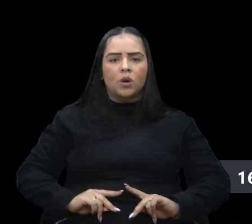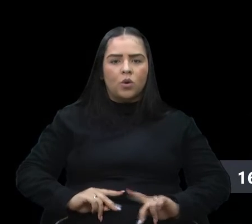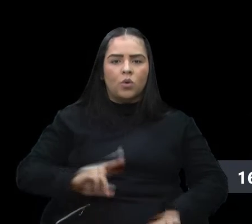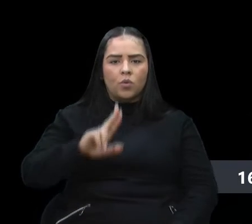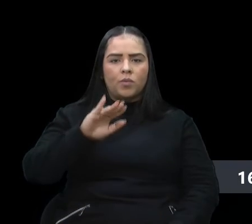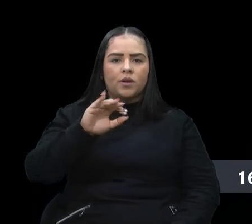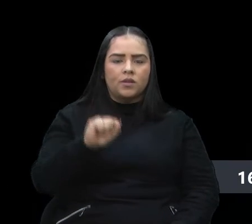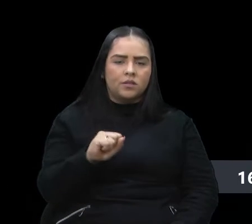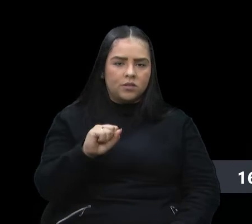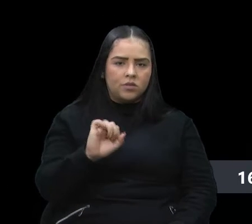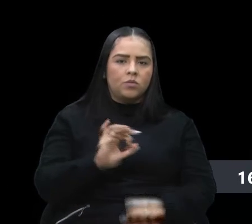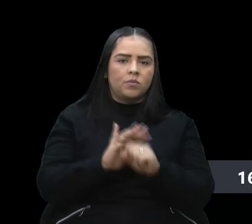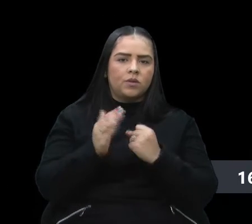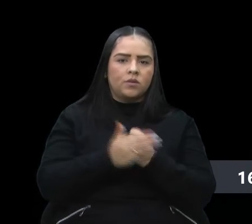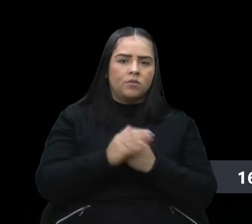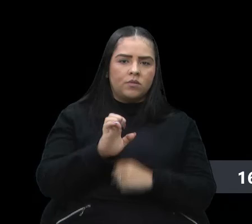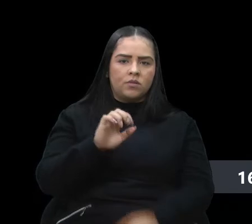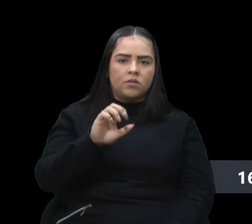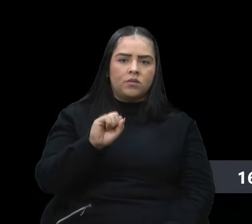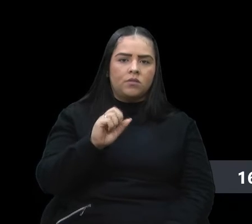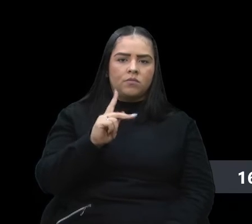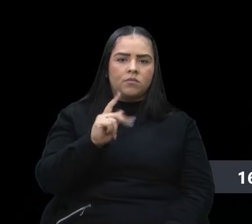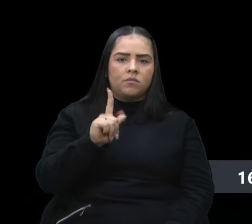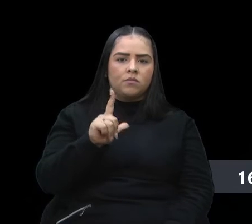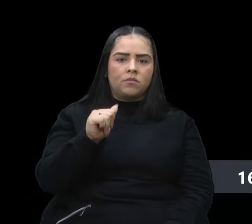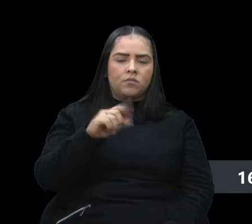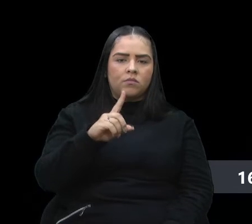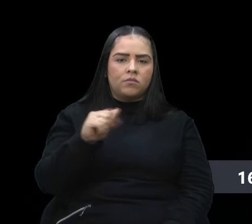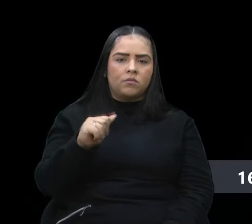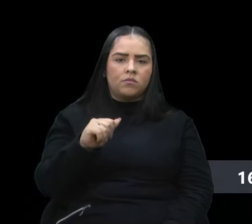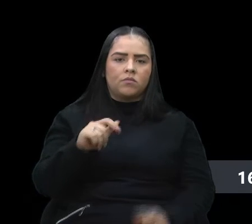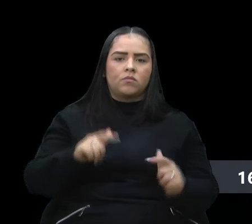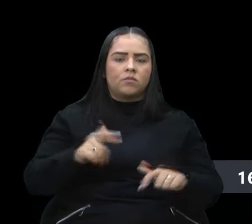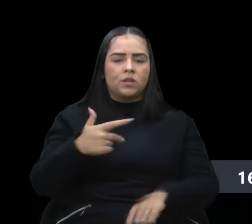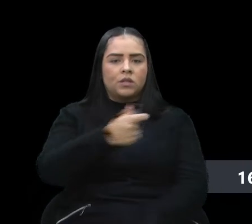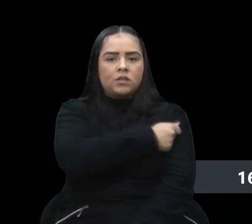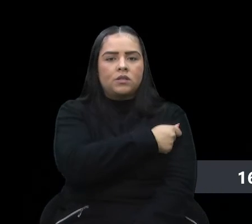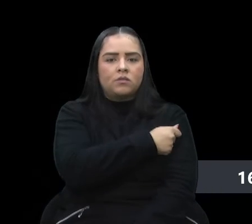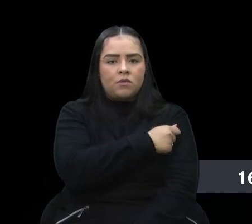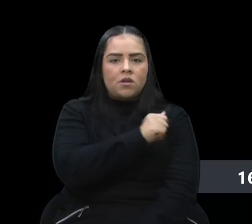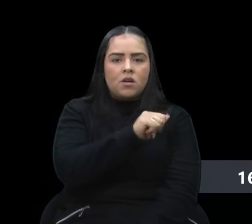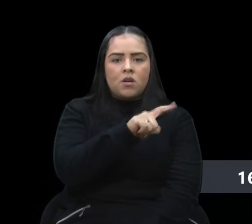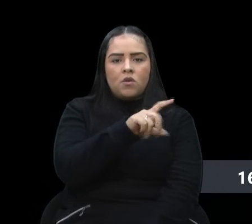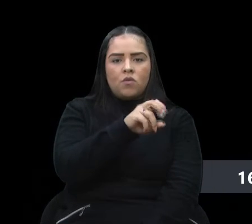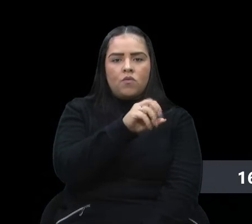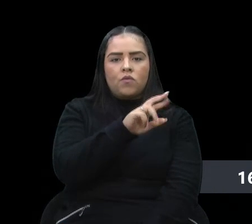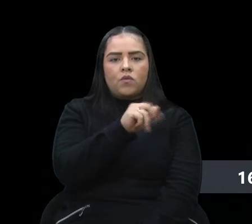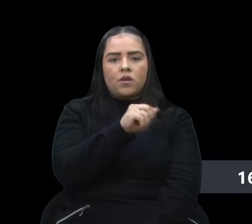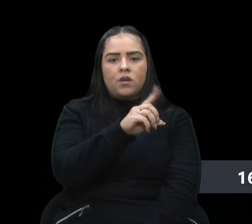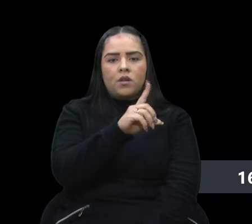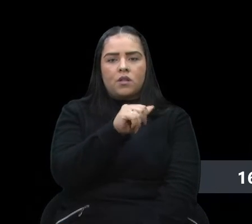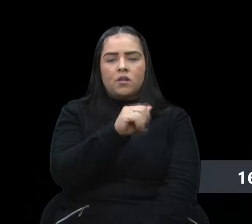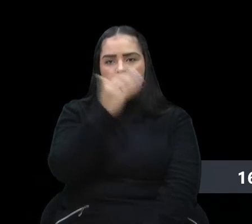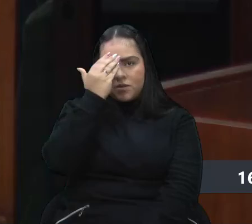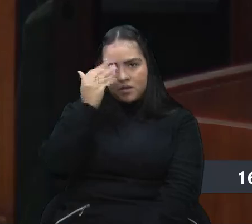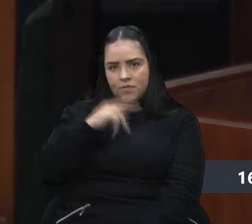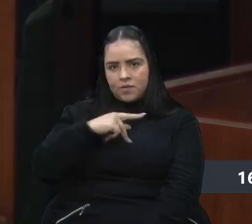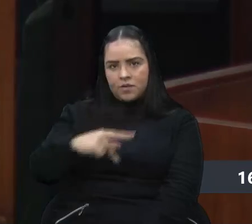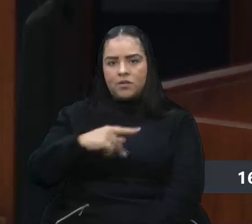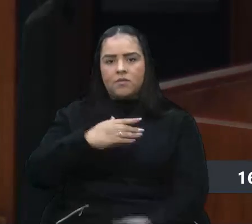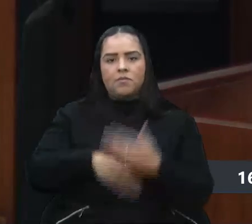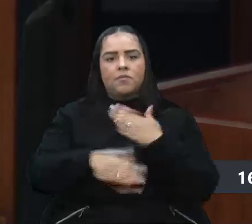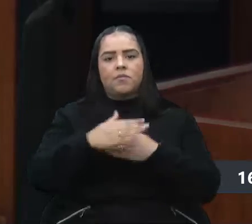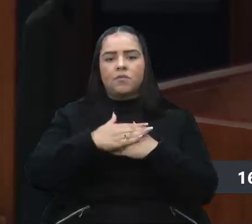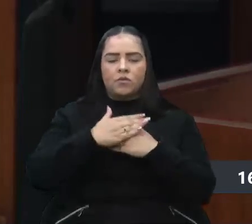do bairro Esplanada e a Unidade Básica de Saúde Alvorada. Muito obrigado, presidenta, e demais colegas vereadores,